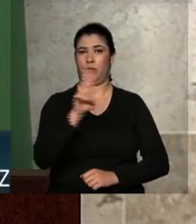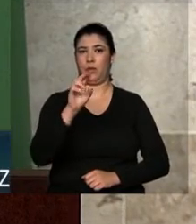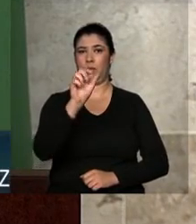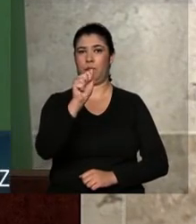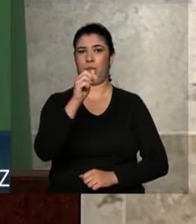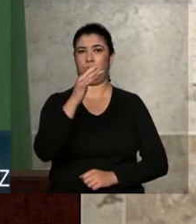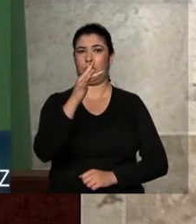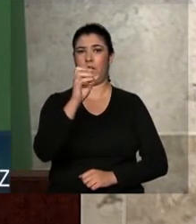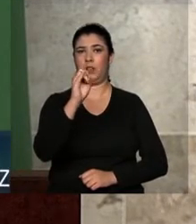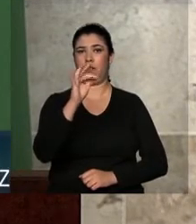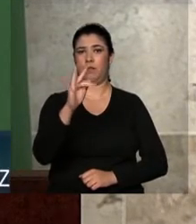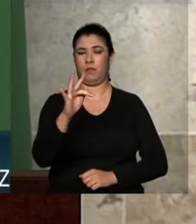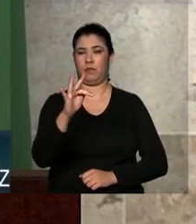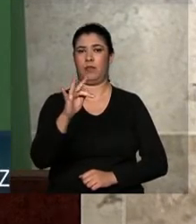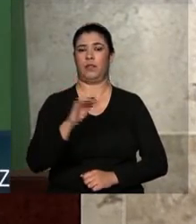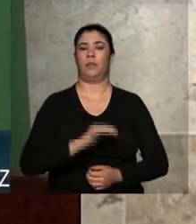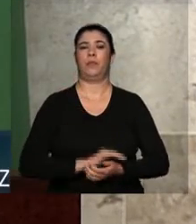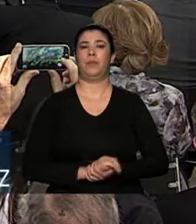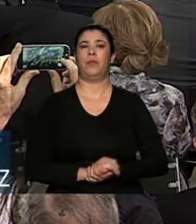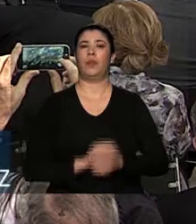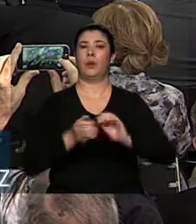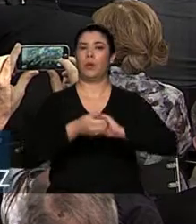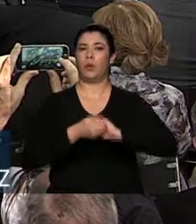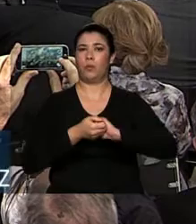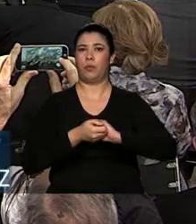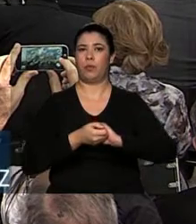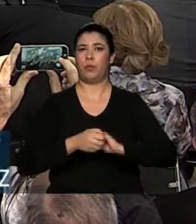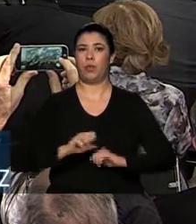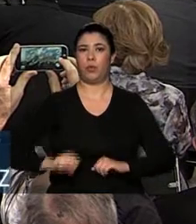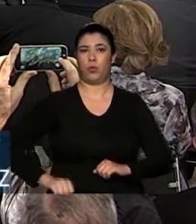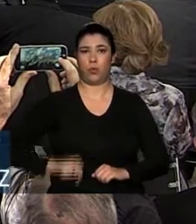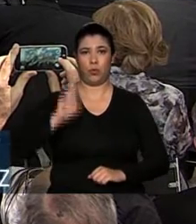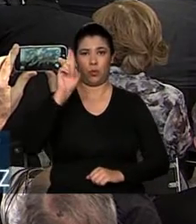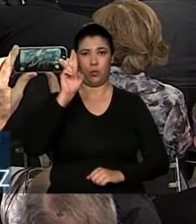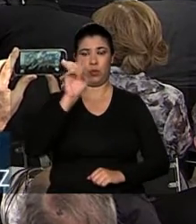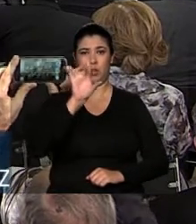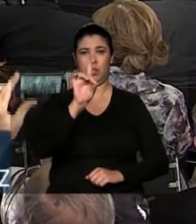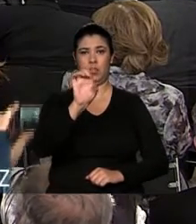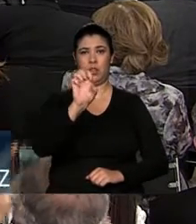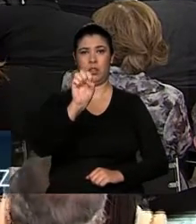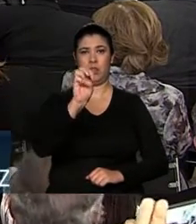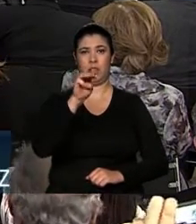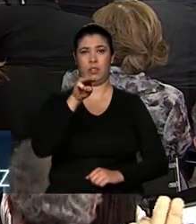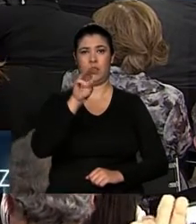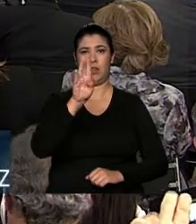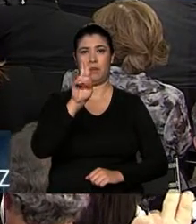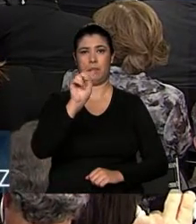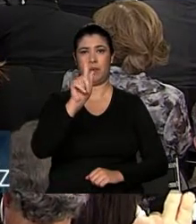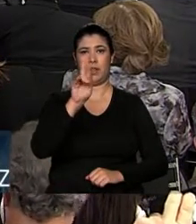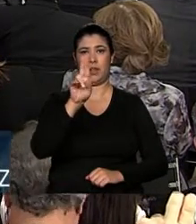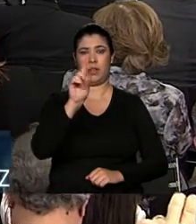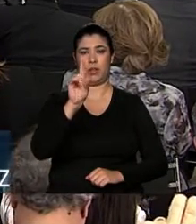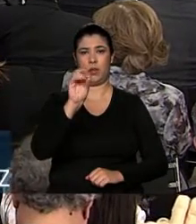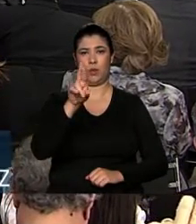Queria também cumprimentar o desembargador do Tribunal Regional do Trabalho da 9ª Região, Dr. Ricardo